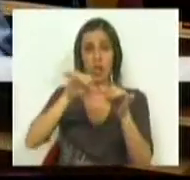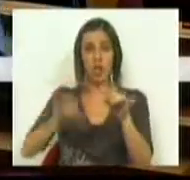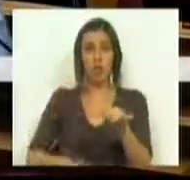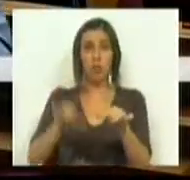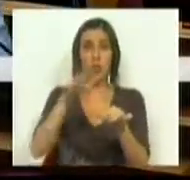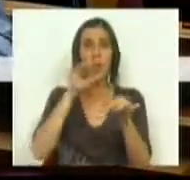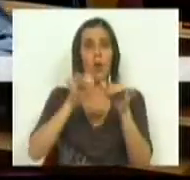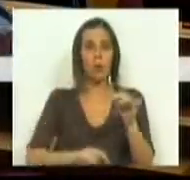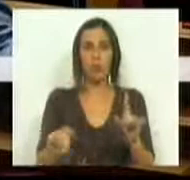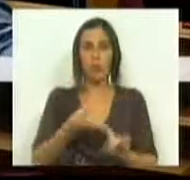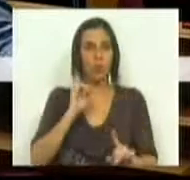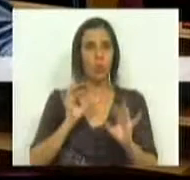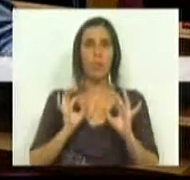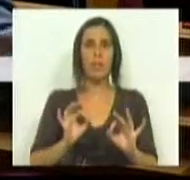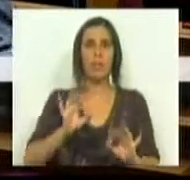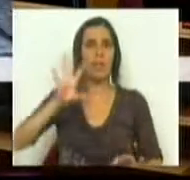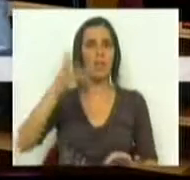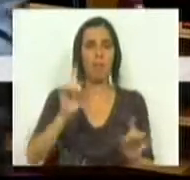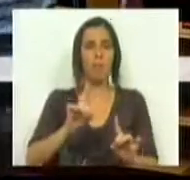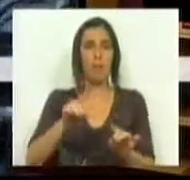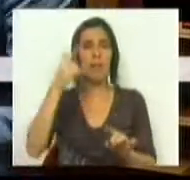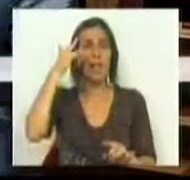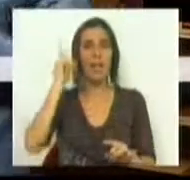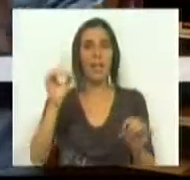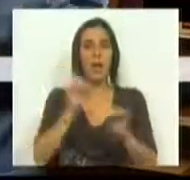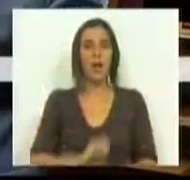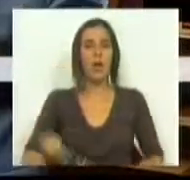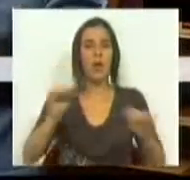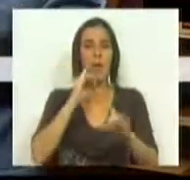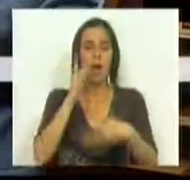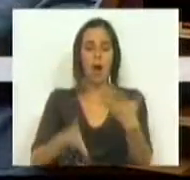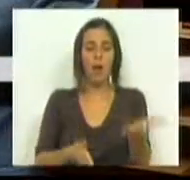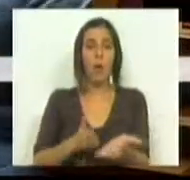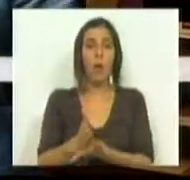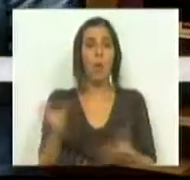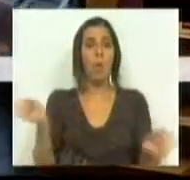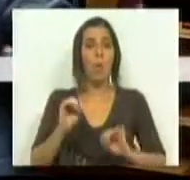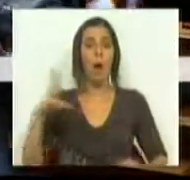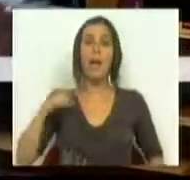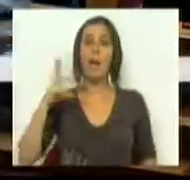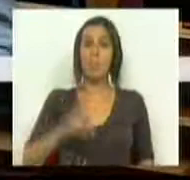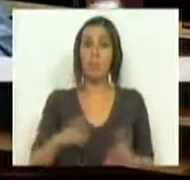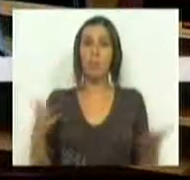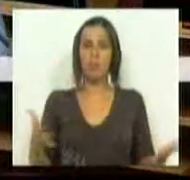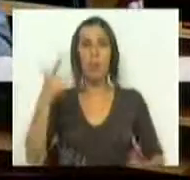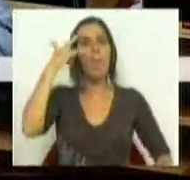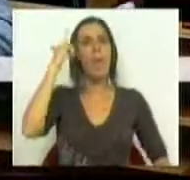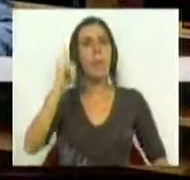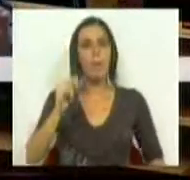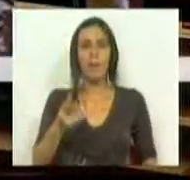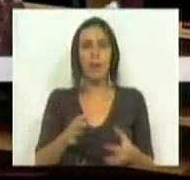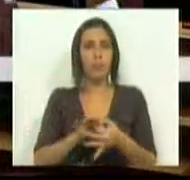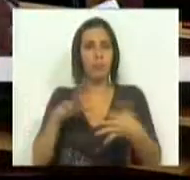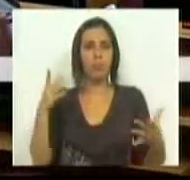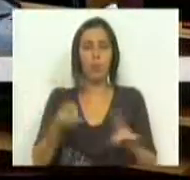é aquele discurso que não serve o país. Isto é, a ideia de que não há uma continuidade em Portugal é uma ideia que não